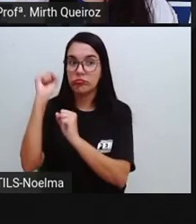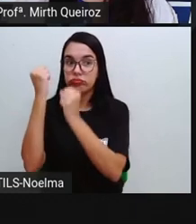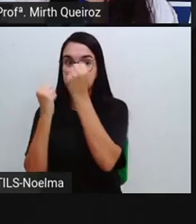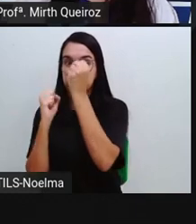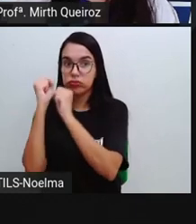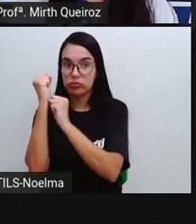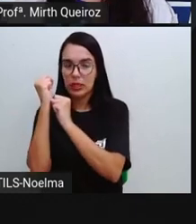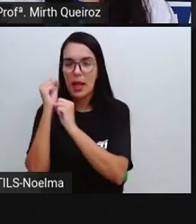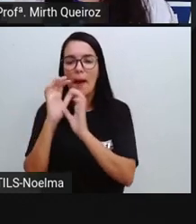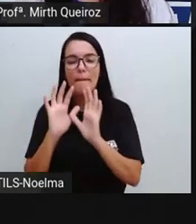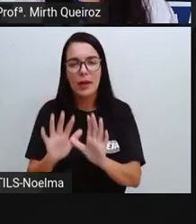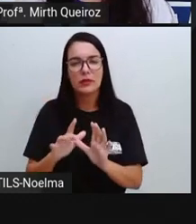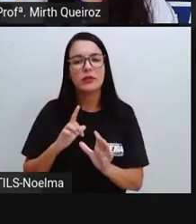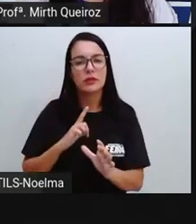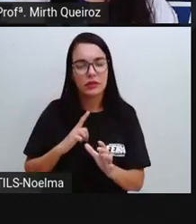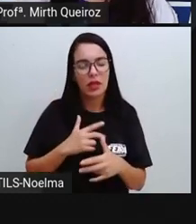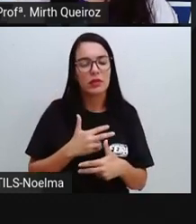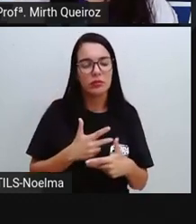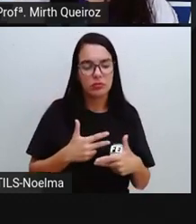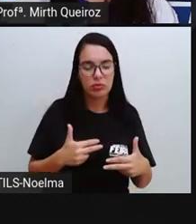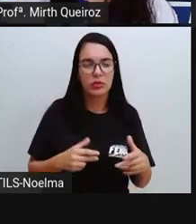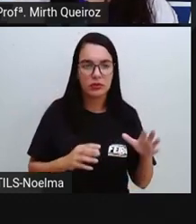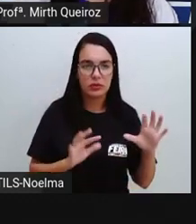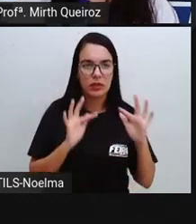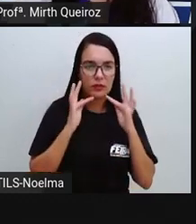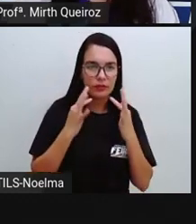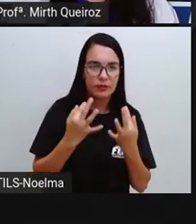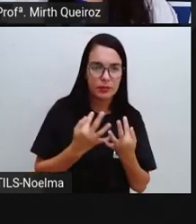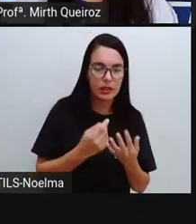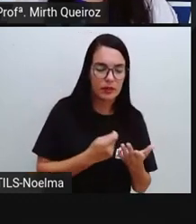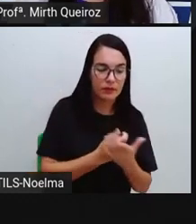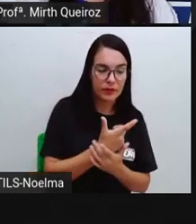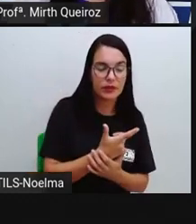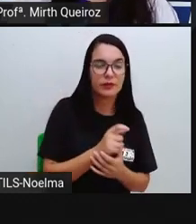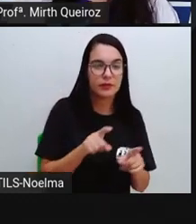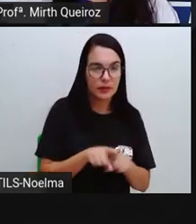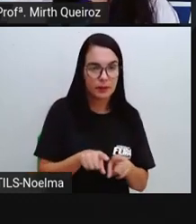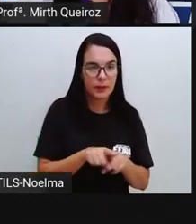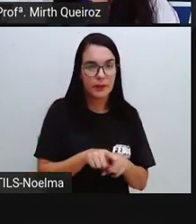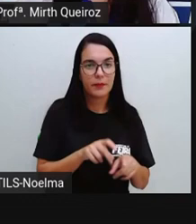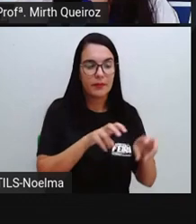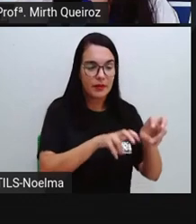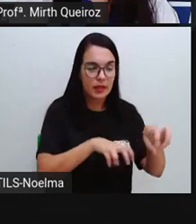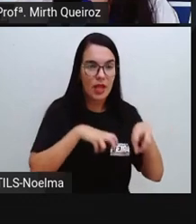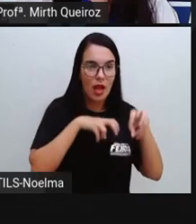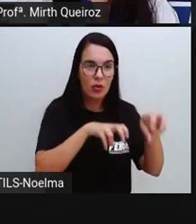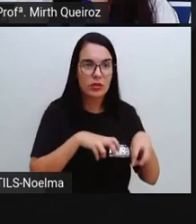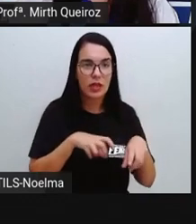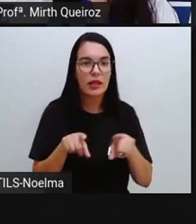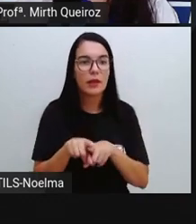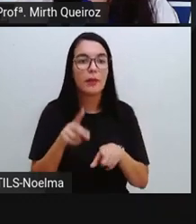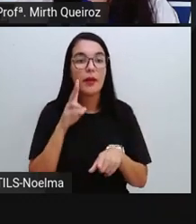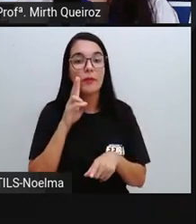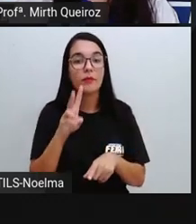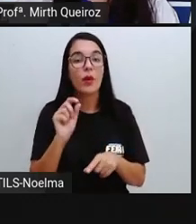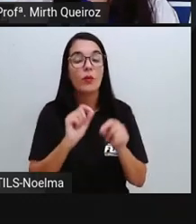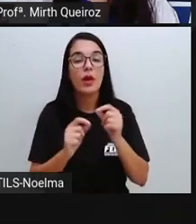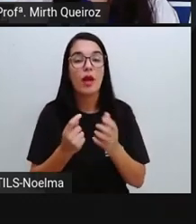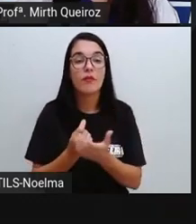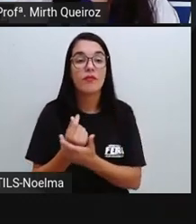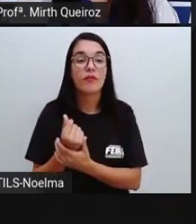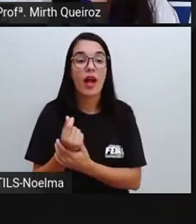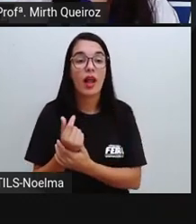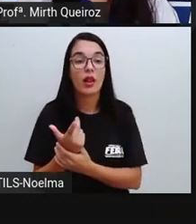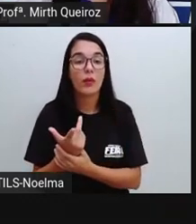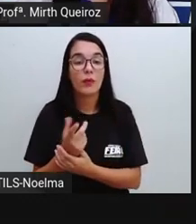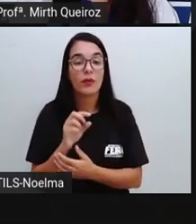dizer assim, que tem produtos, né? Que são aqui locais, né? E você pode observar isso a partir do valor. Geralmente,